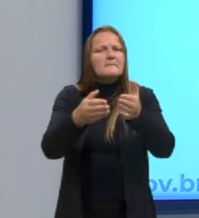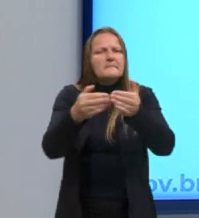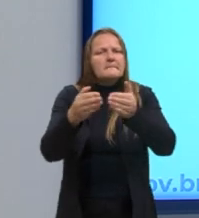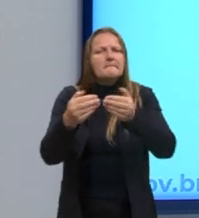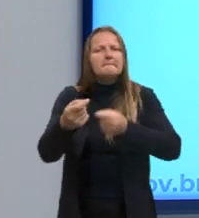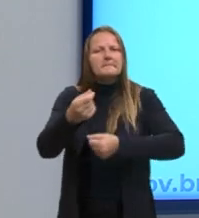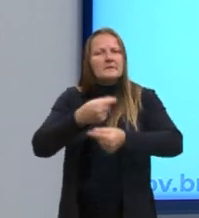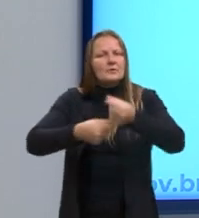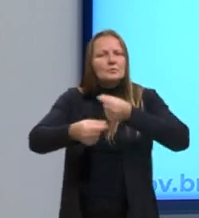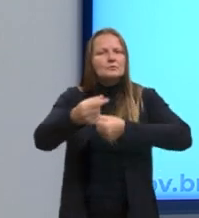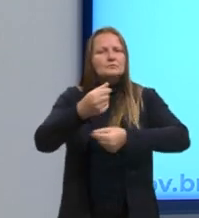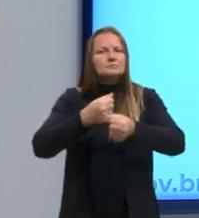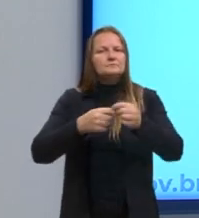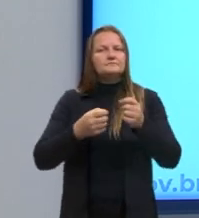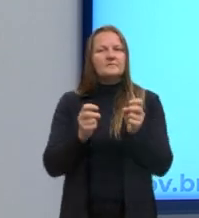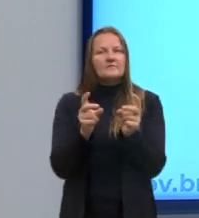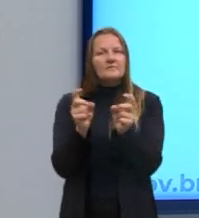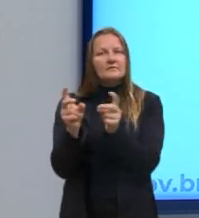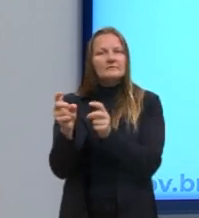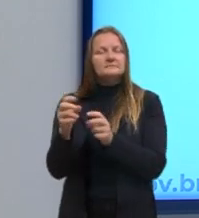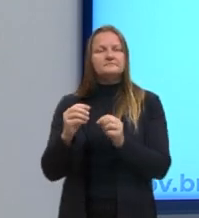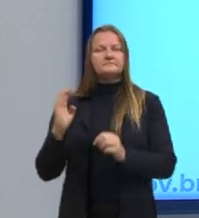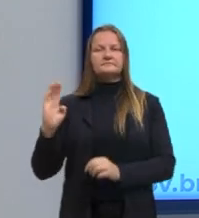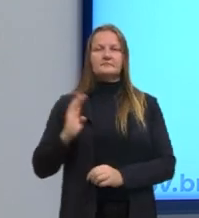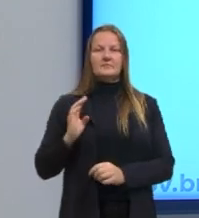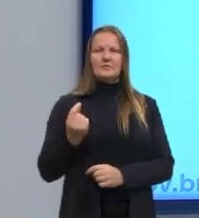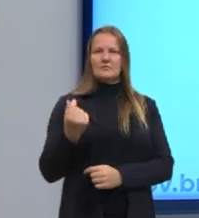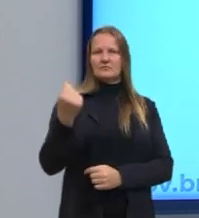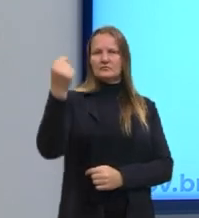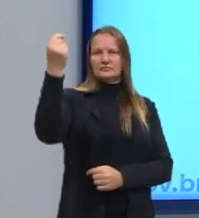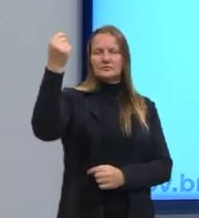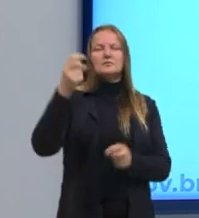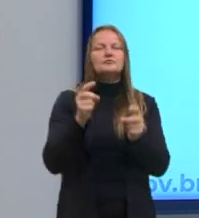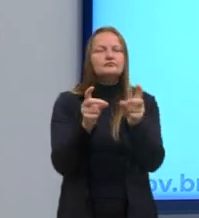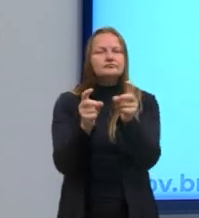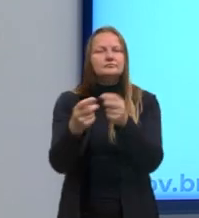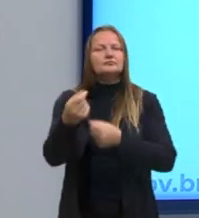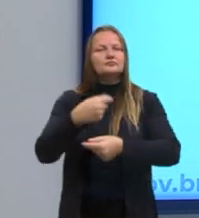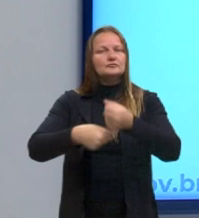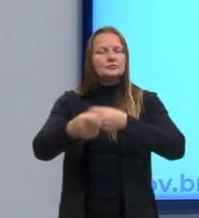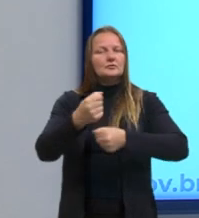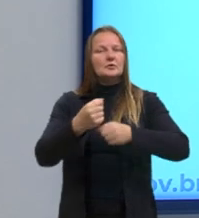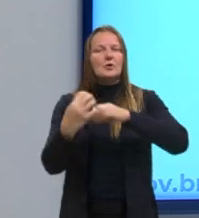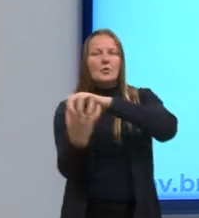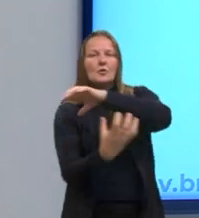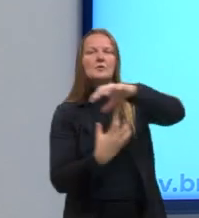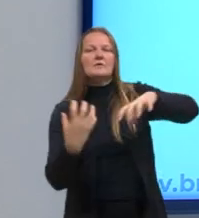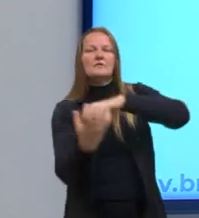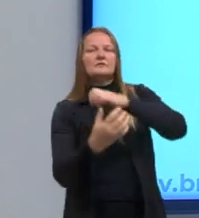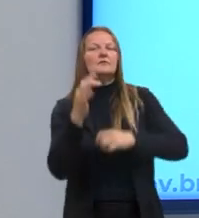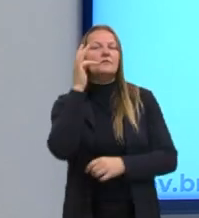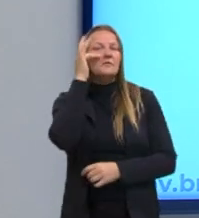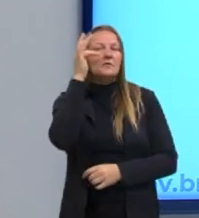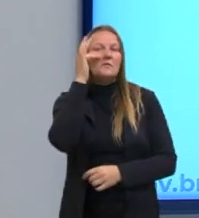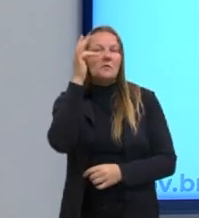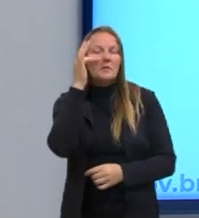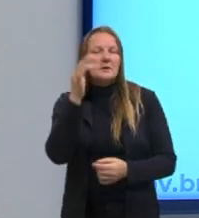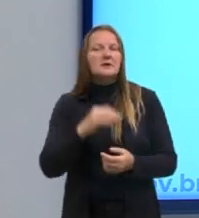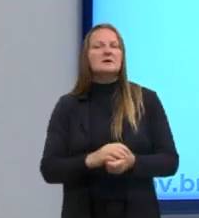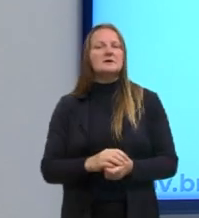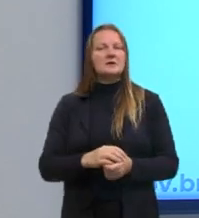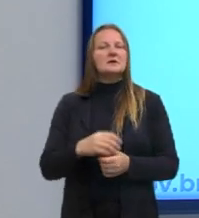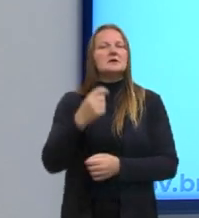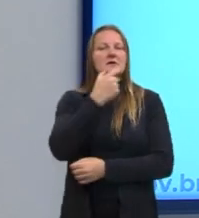comércio que era a burguesia, né? Que era o comércio. E desencadeia a Revolução Francesa. A Revolução Francesa, a Revolução Gloriosa na